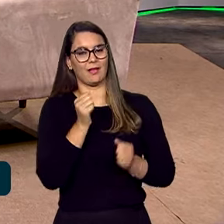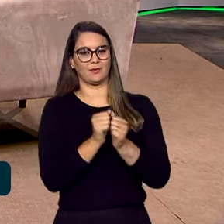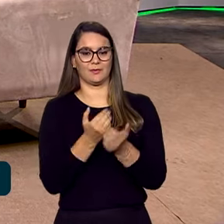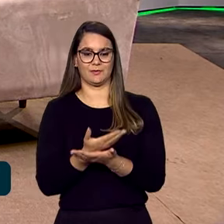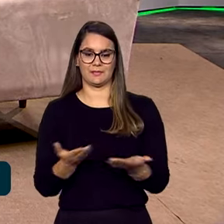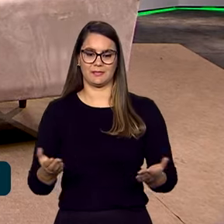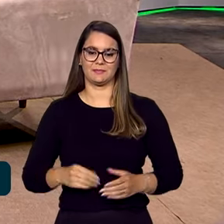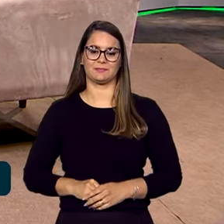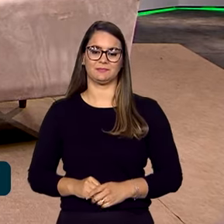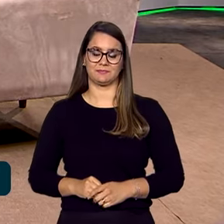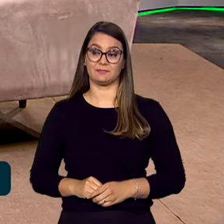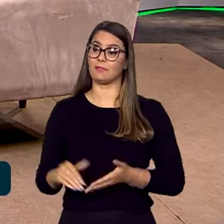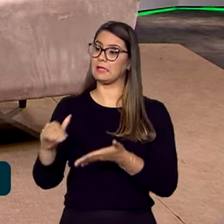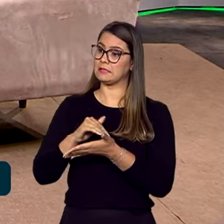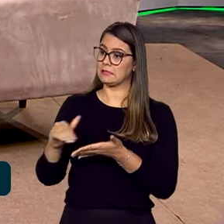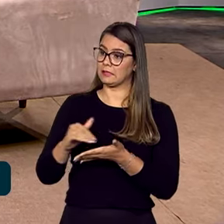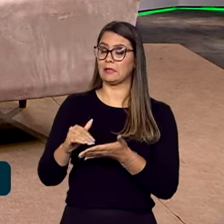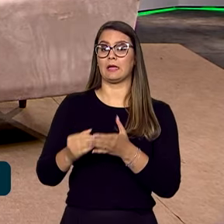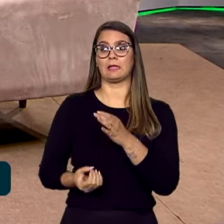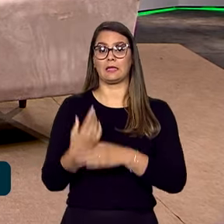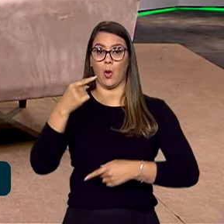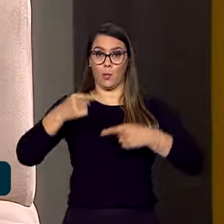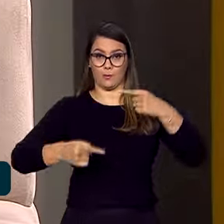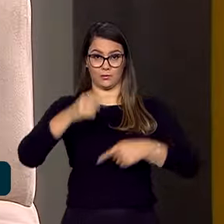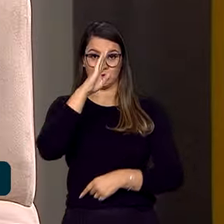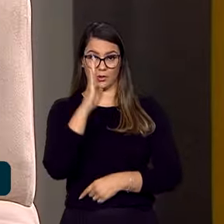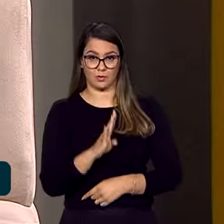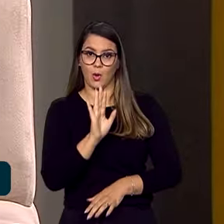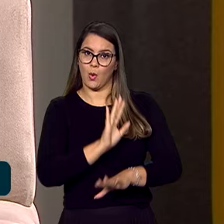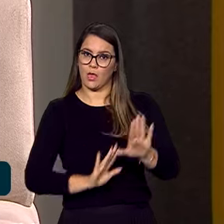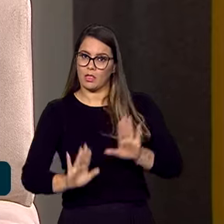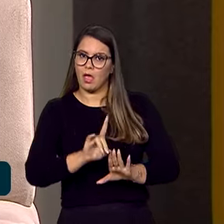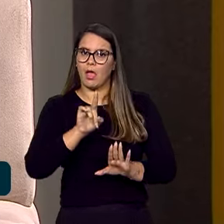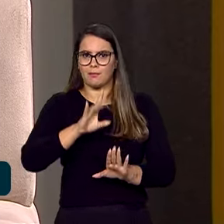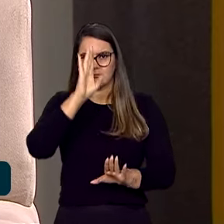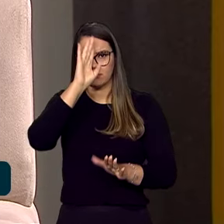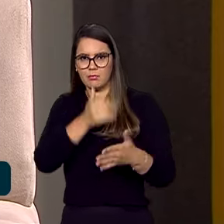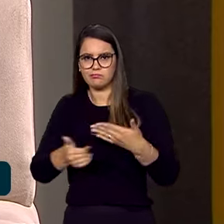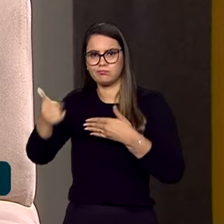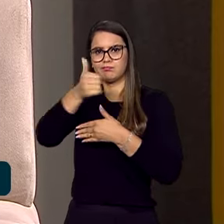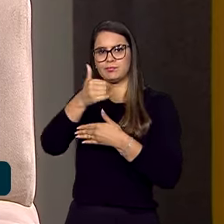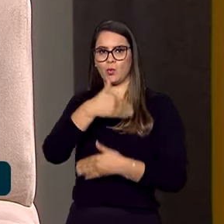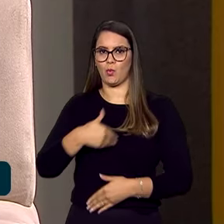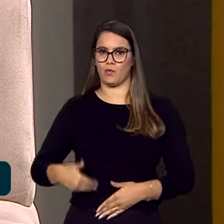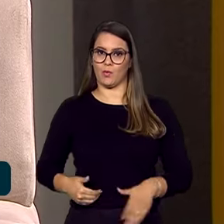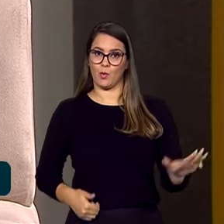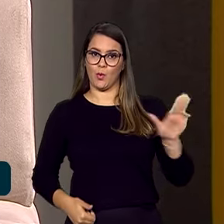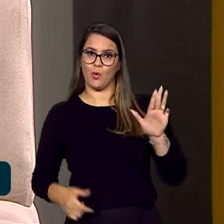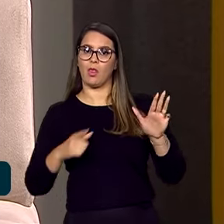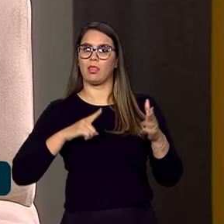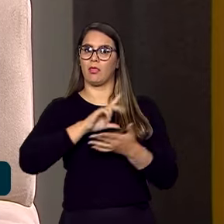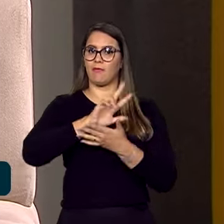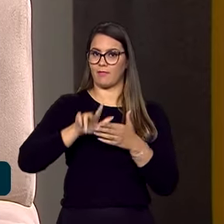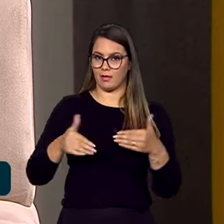vocês. Secretária, a formulação de uma política nacional de cuidados é uma prioridade do governo Lula e envolve vários